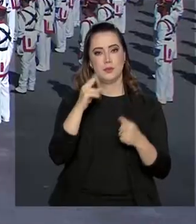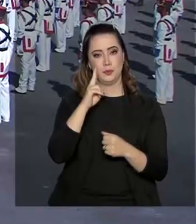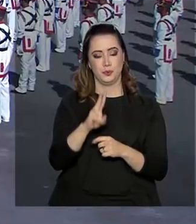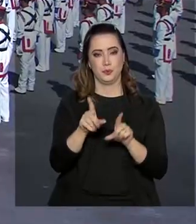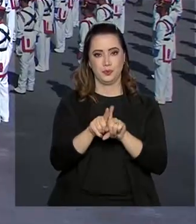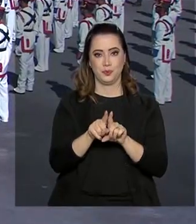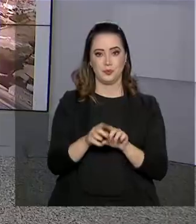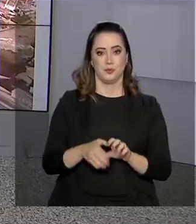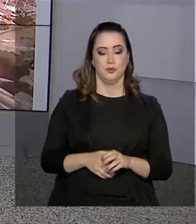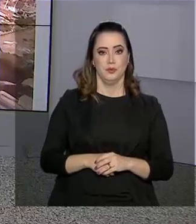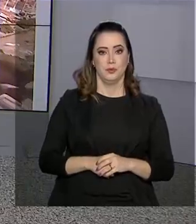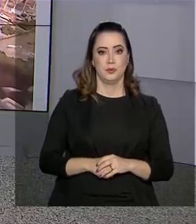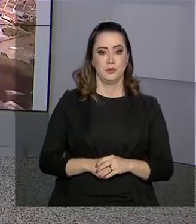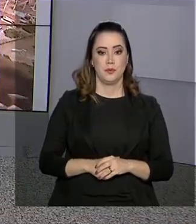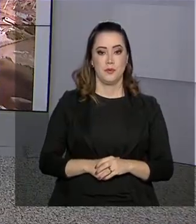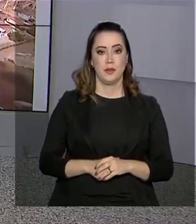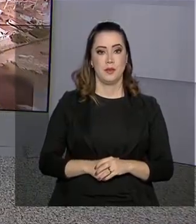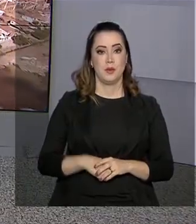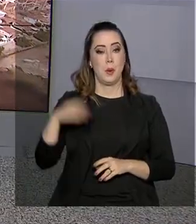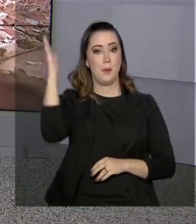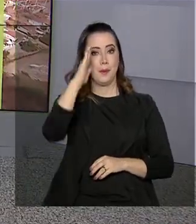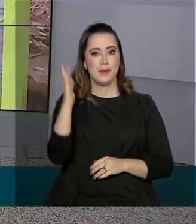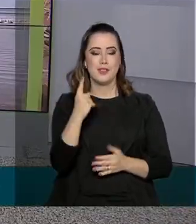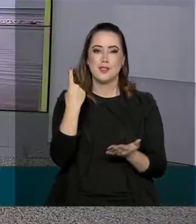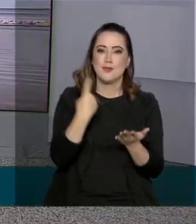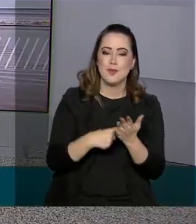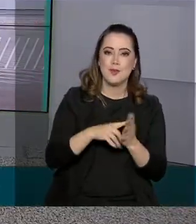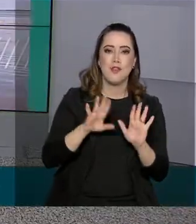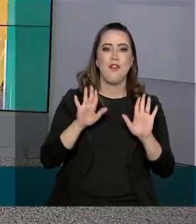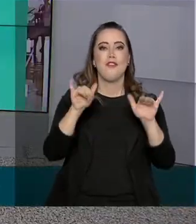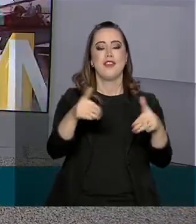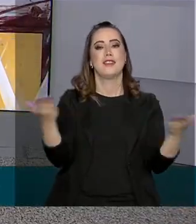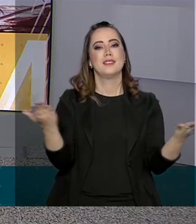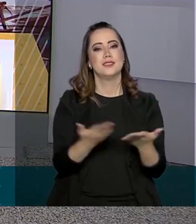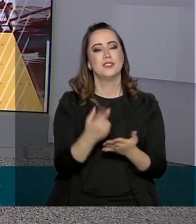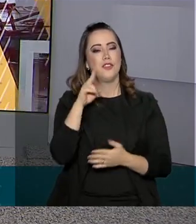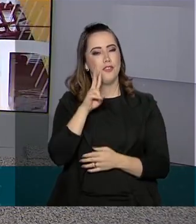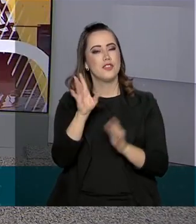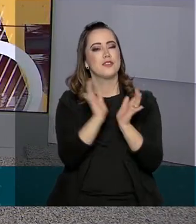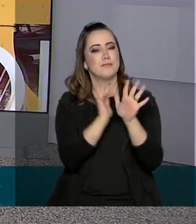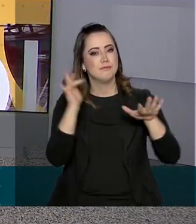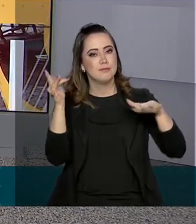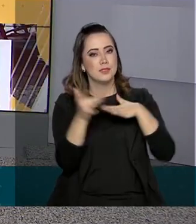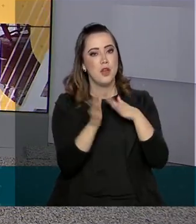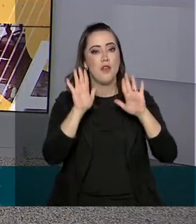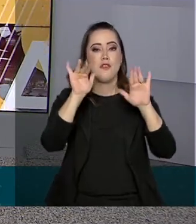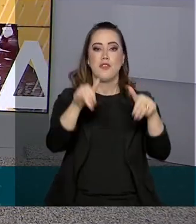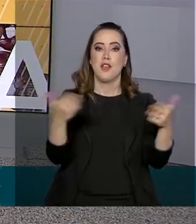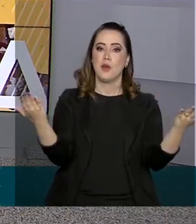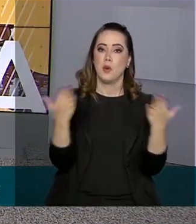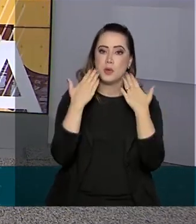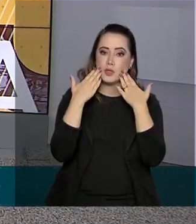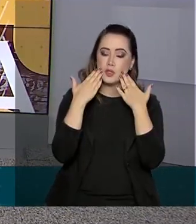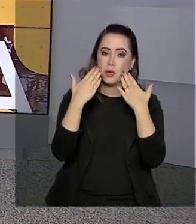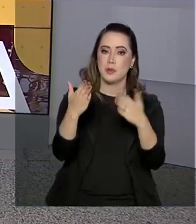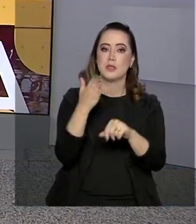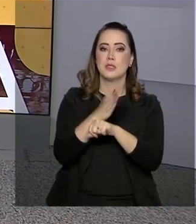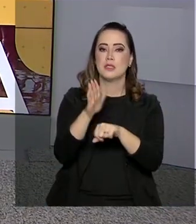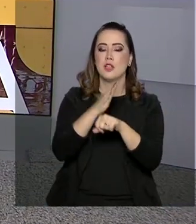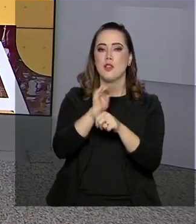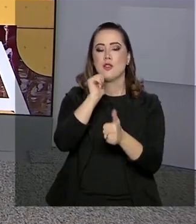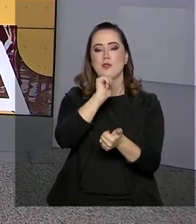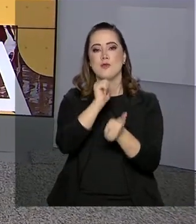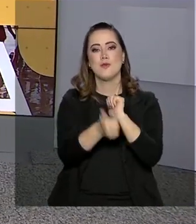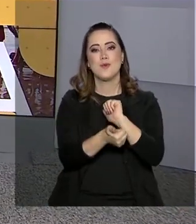cerimônia. Bem, o Brasil em Dia termina aqui. Nos acompanhe também pelas redes sociais. A gente finaliza essa edição com imagens do treino da